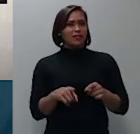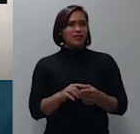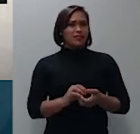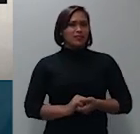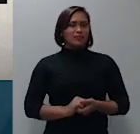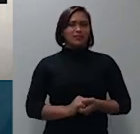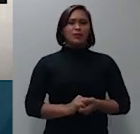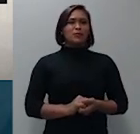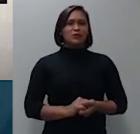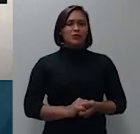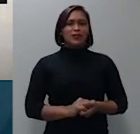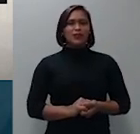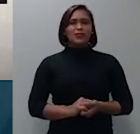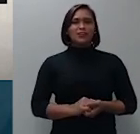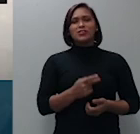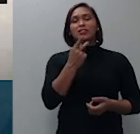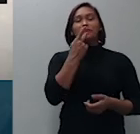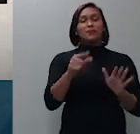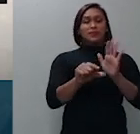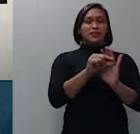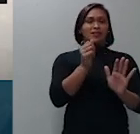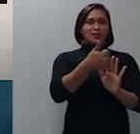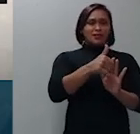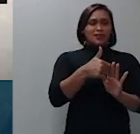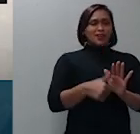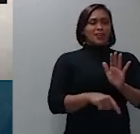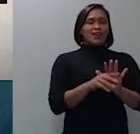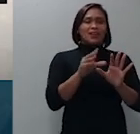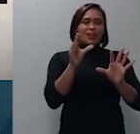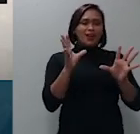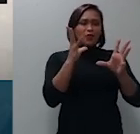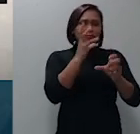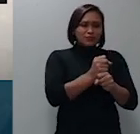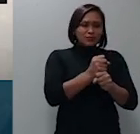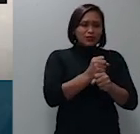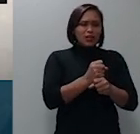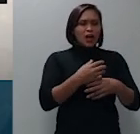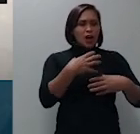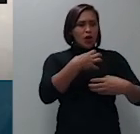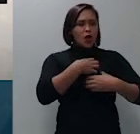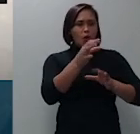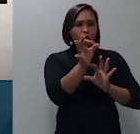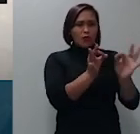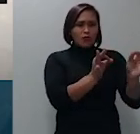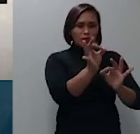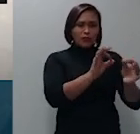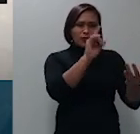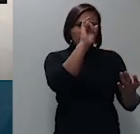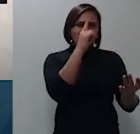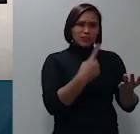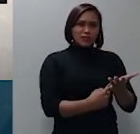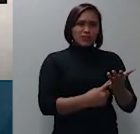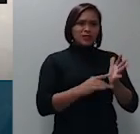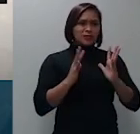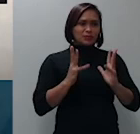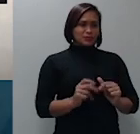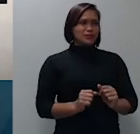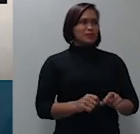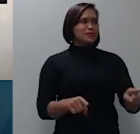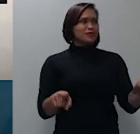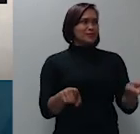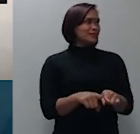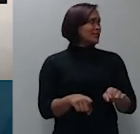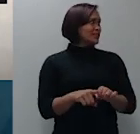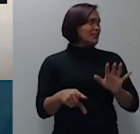primeiro ele é restrito à forma de organização da decisão saneadora e não propriamente quando ele